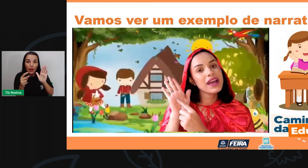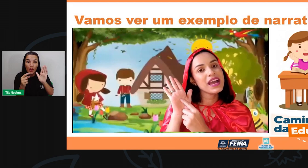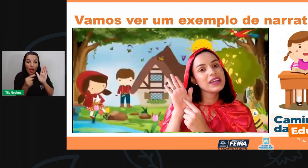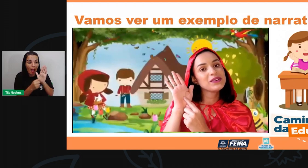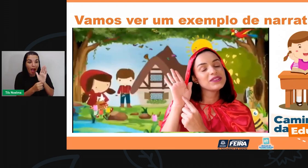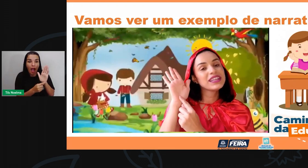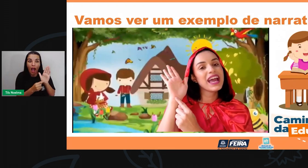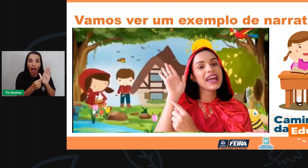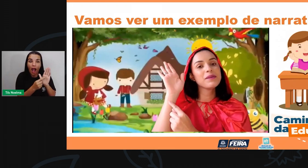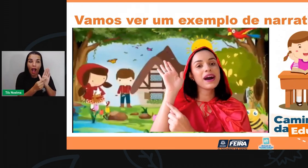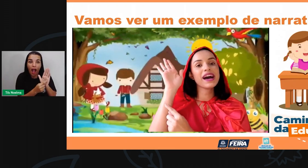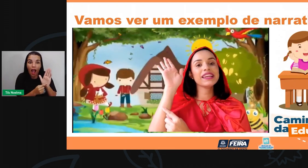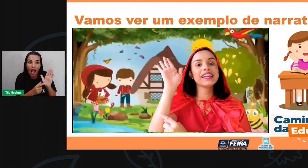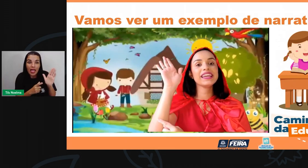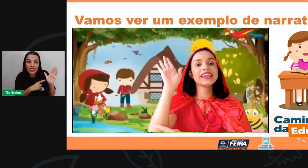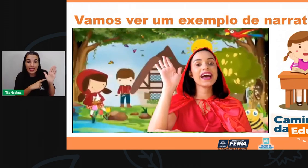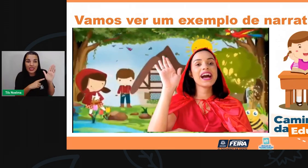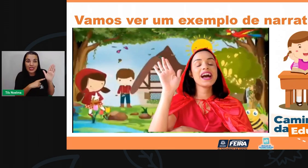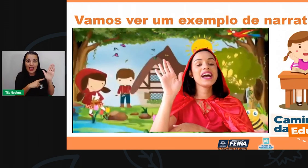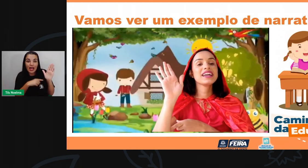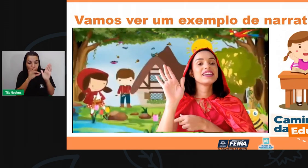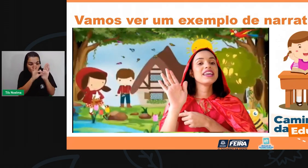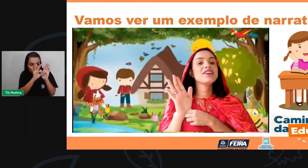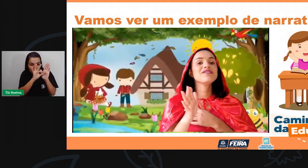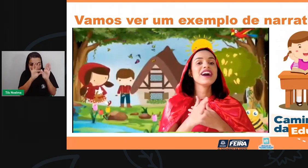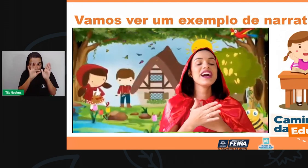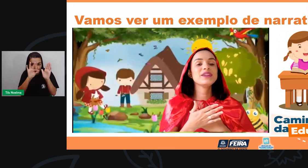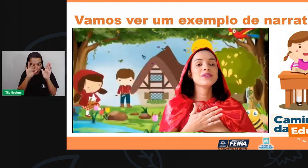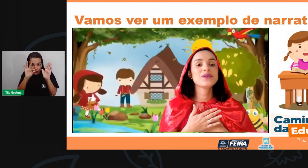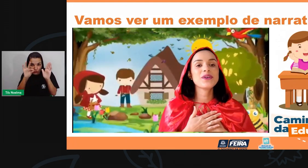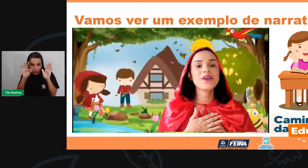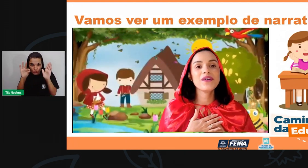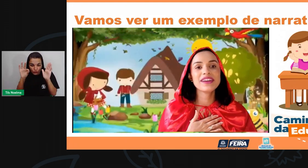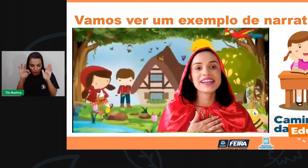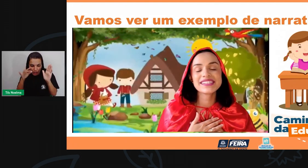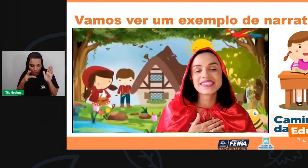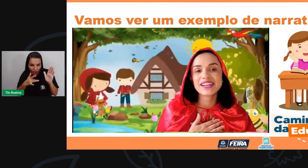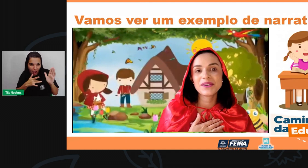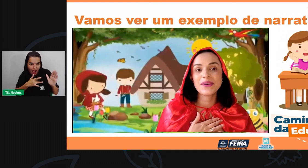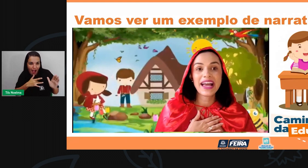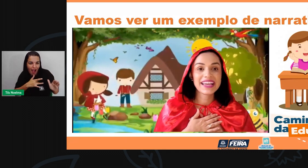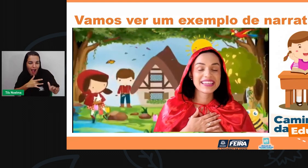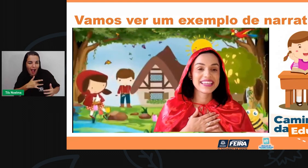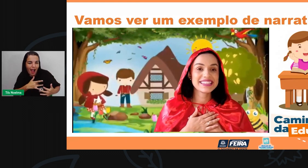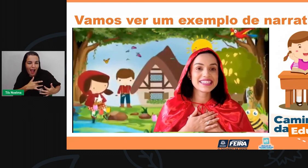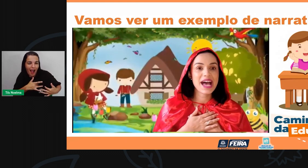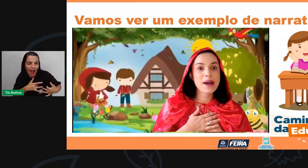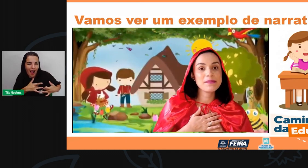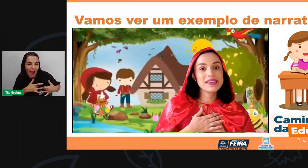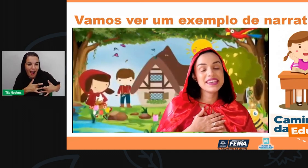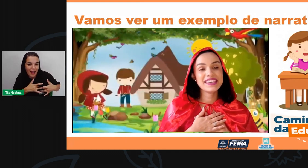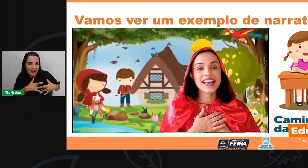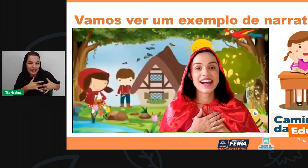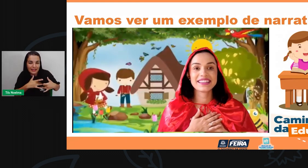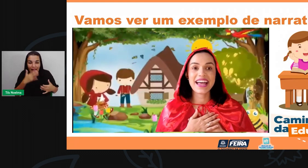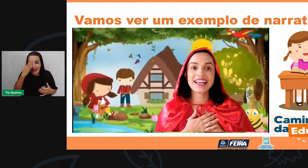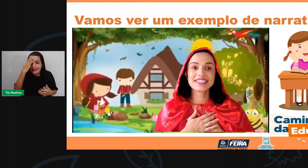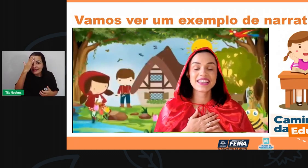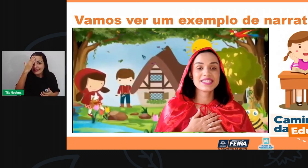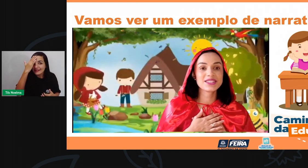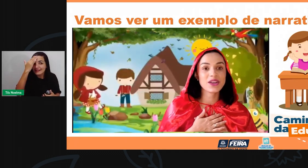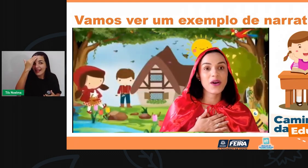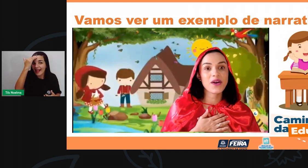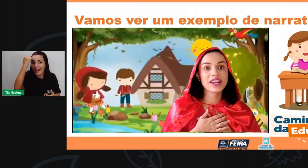no meio tem uma linha Que vai no coração Que sabia